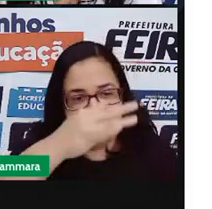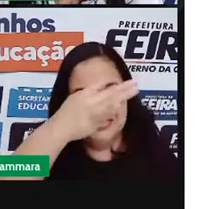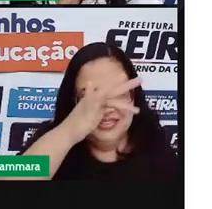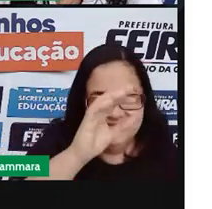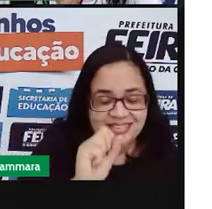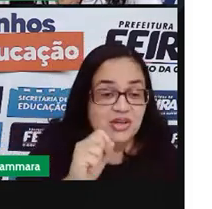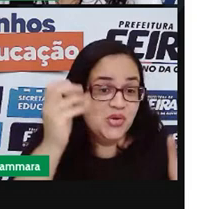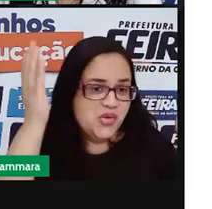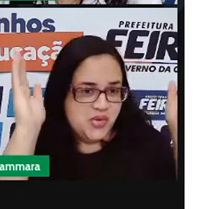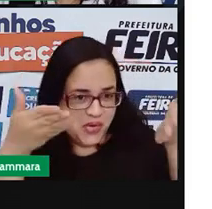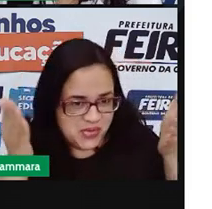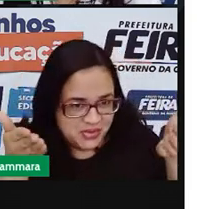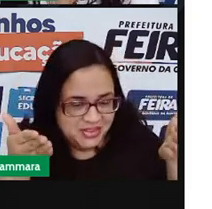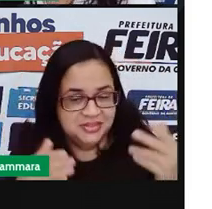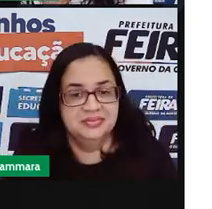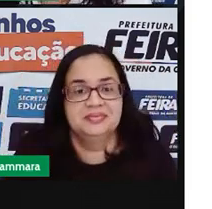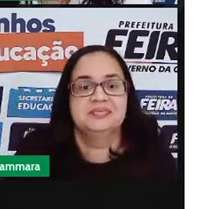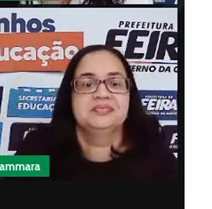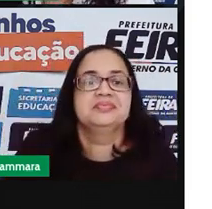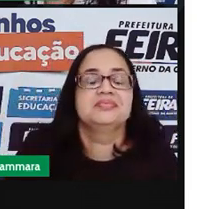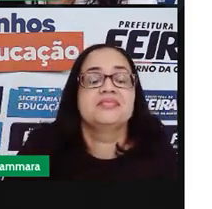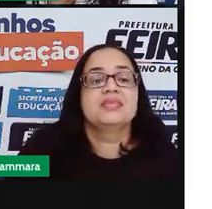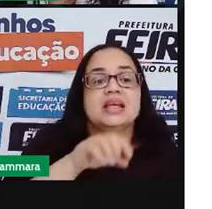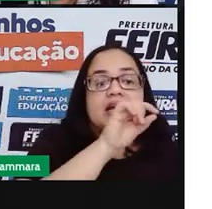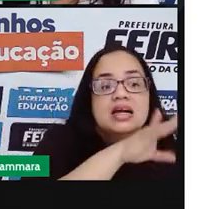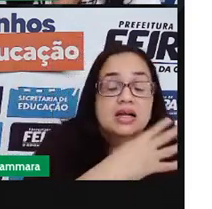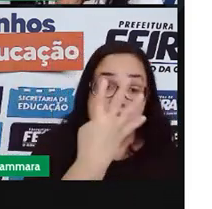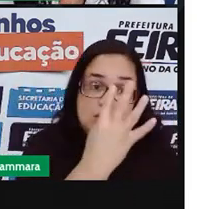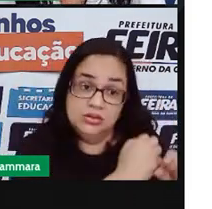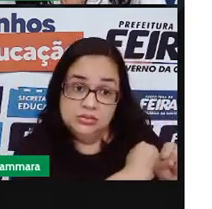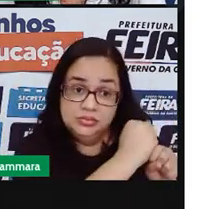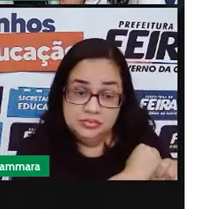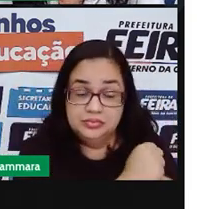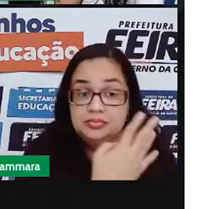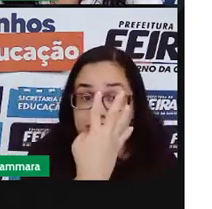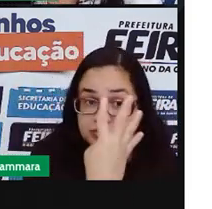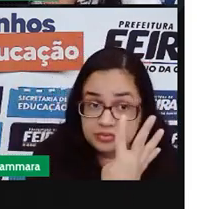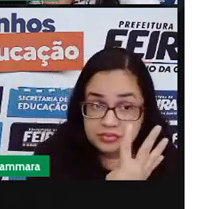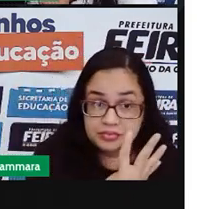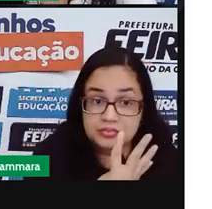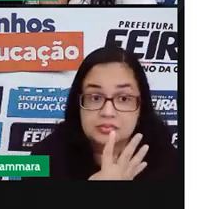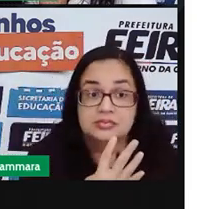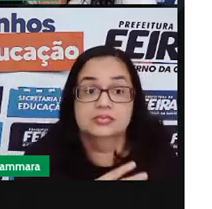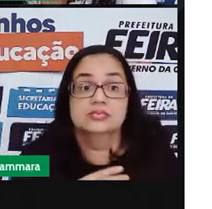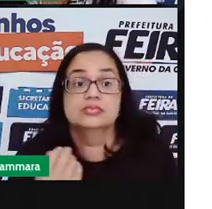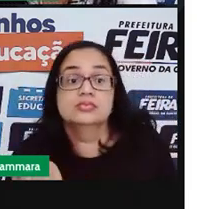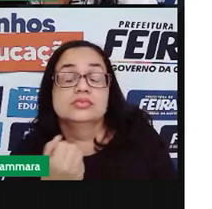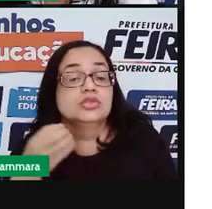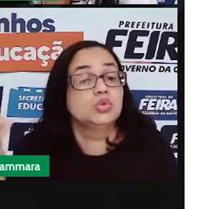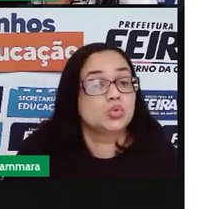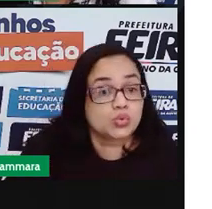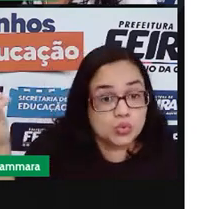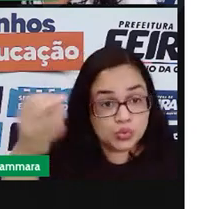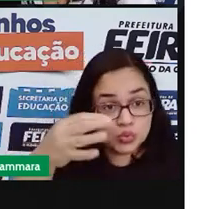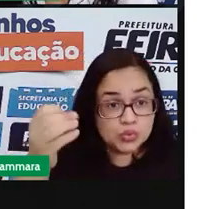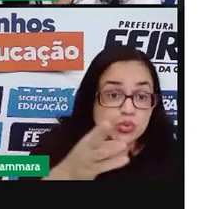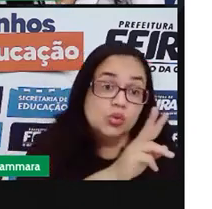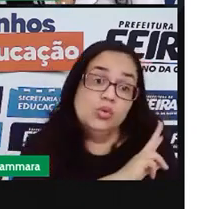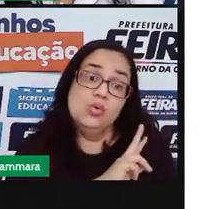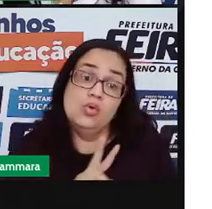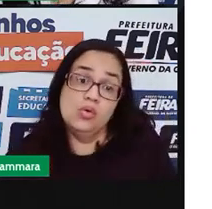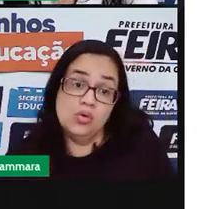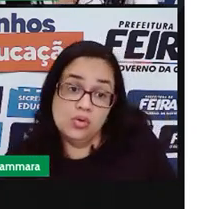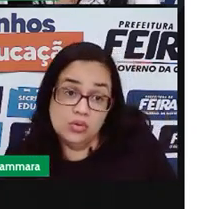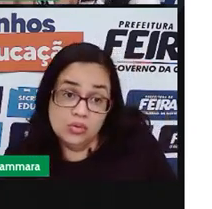funciona dessa forma. E a cada quatro anos, são eleitos novos vereadores ou